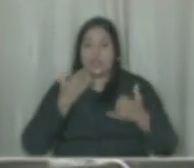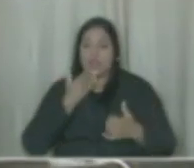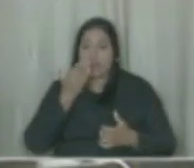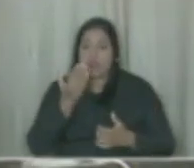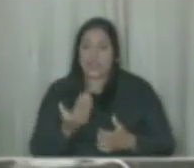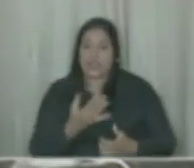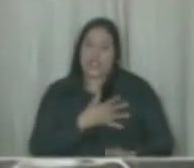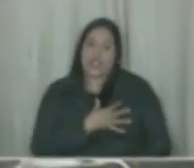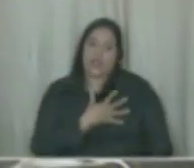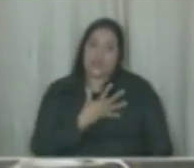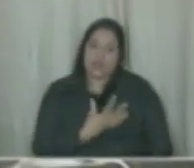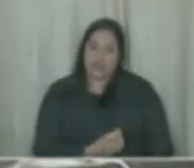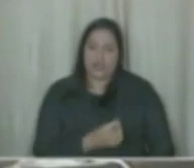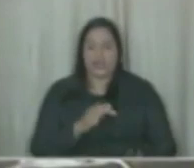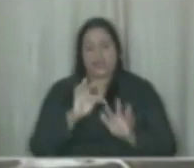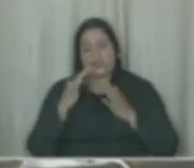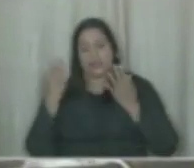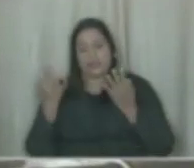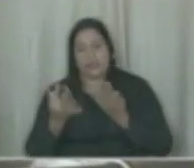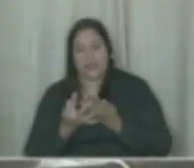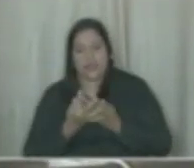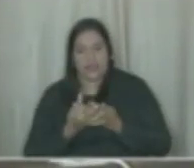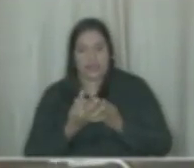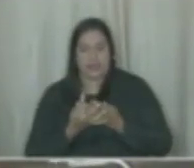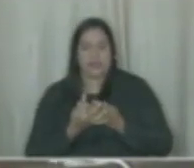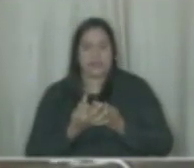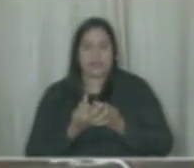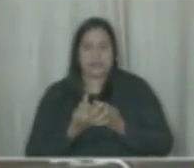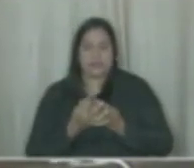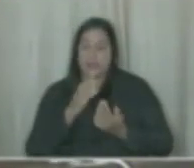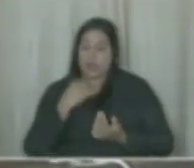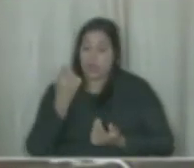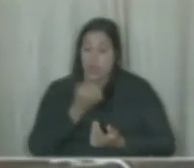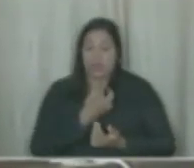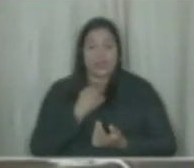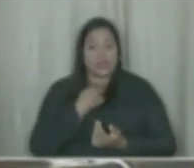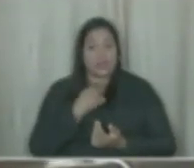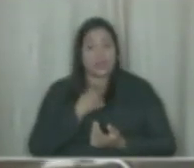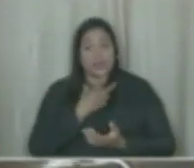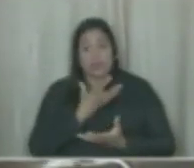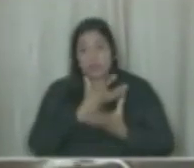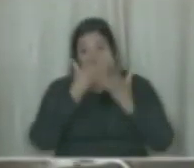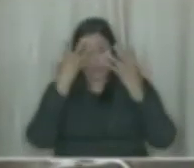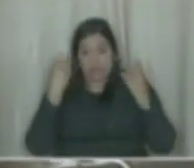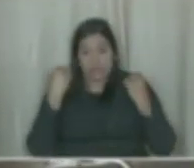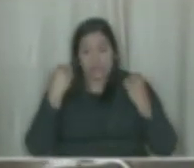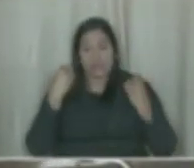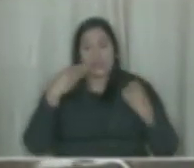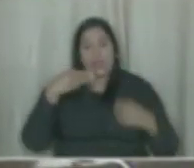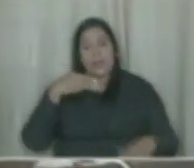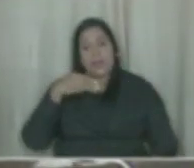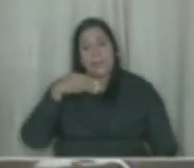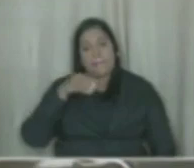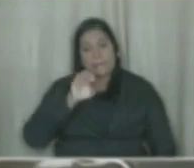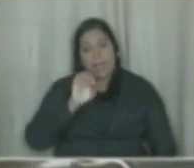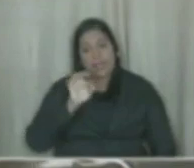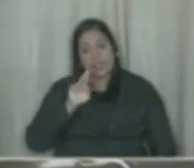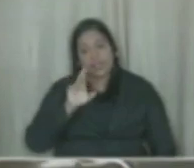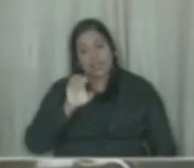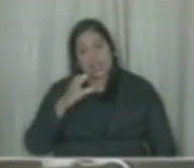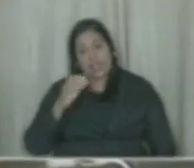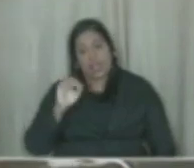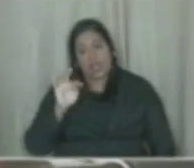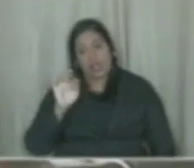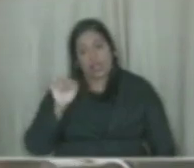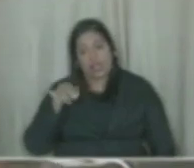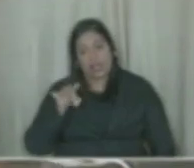dos seus filhos e da sua família. Não podemos esquecer mestre Moa de Catandé, que foi assassinado em 2018